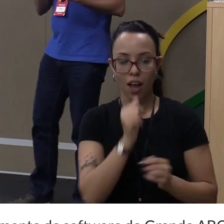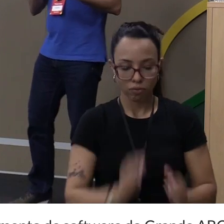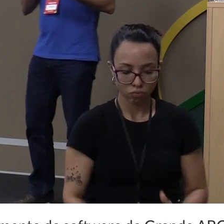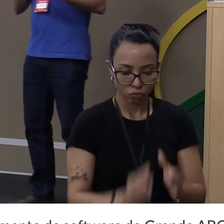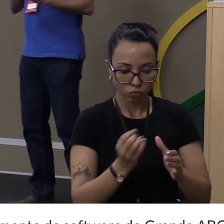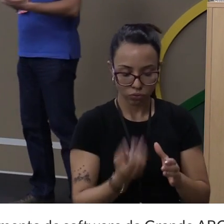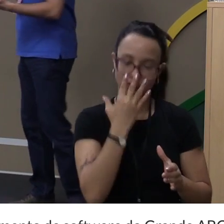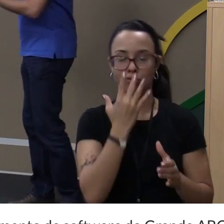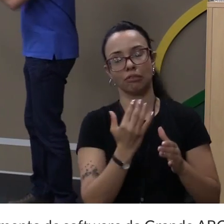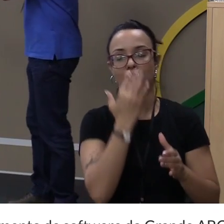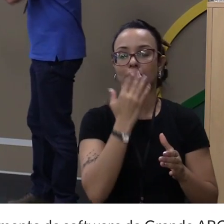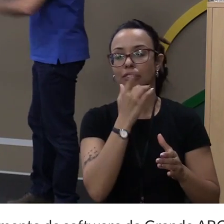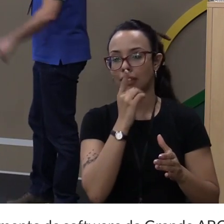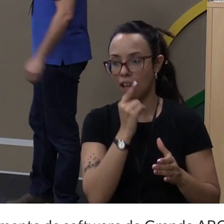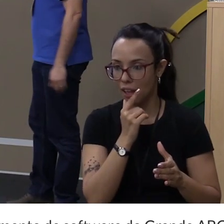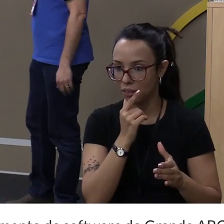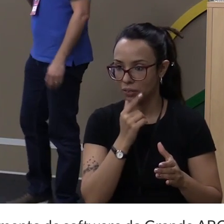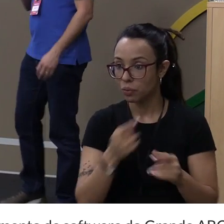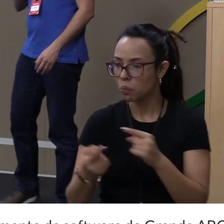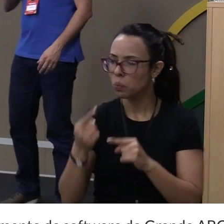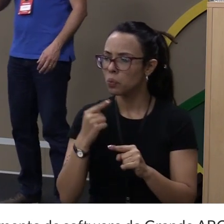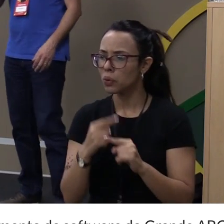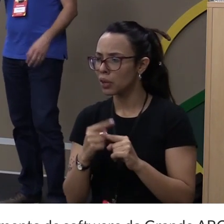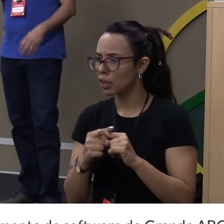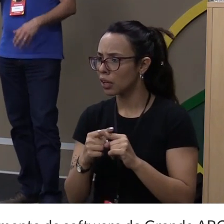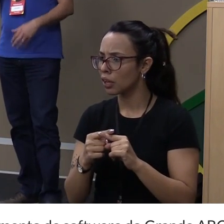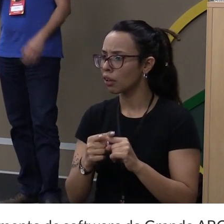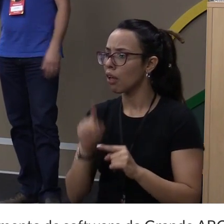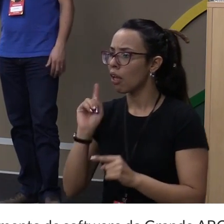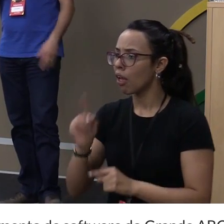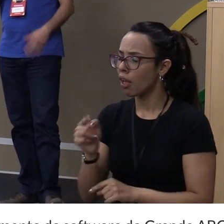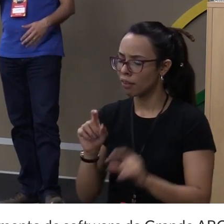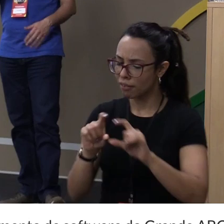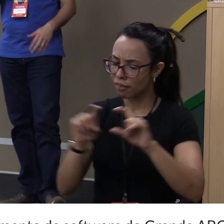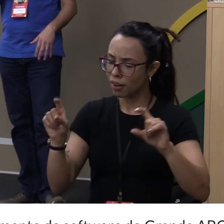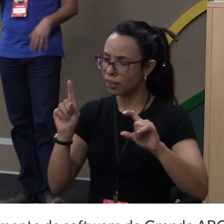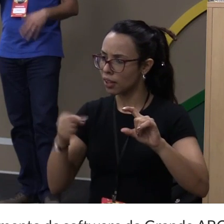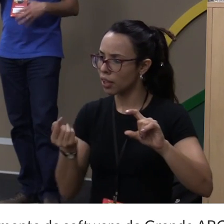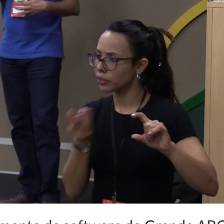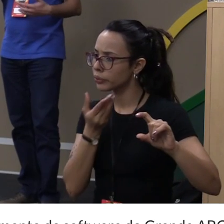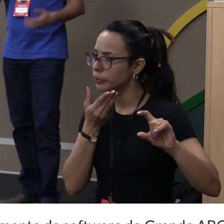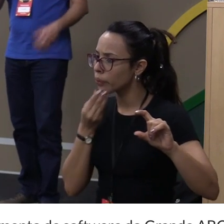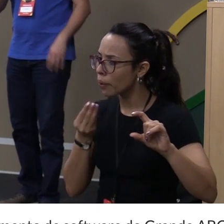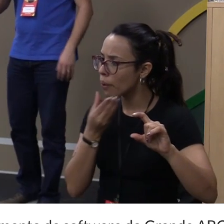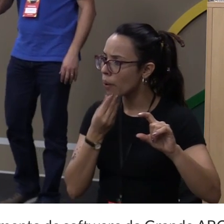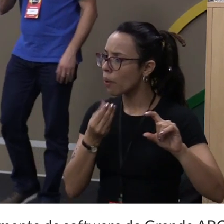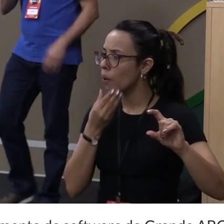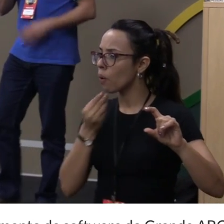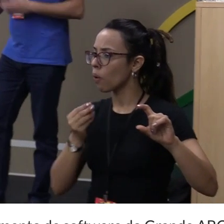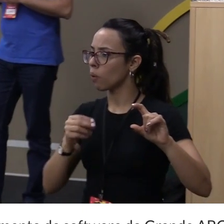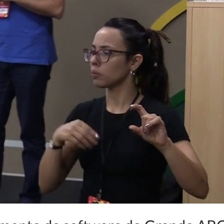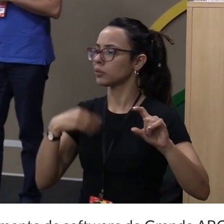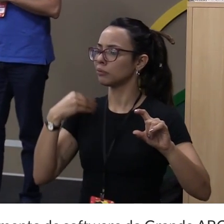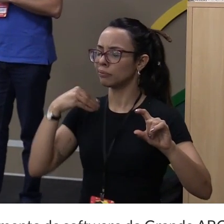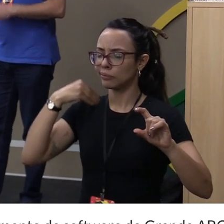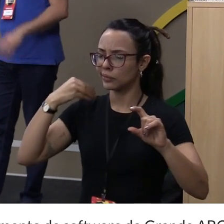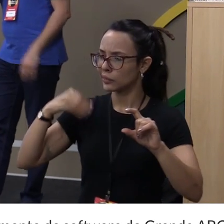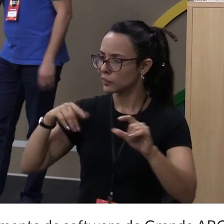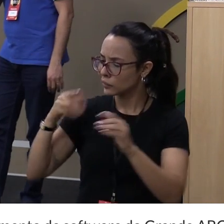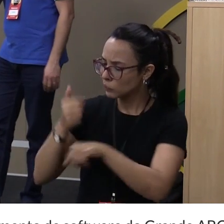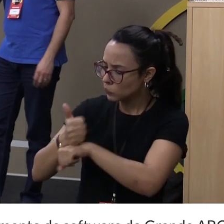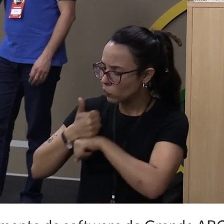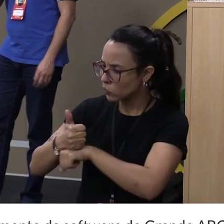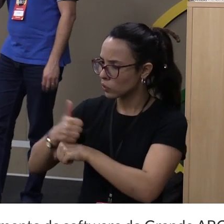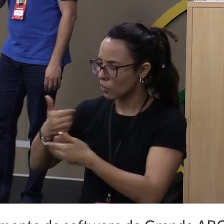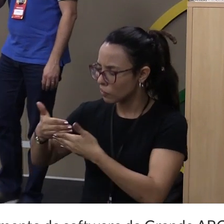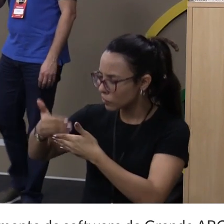Por quê? Quem disse foi o Mitchell Kapoor, ele é um desenvolvedor das antigas, ele foi o